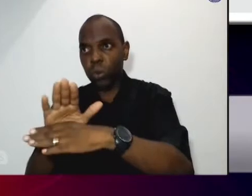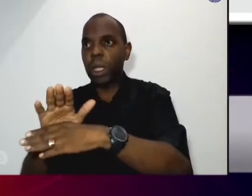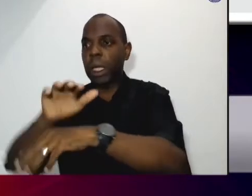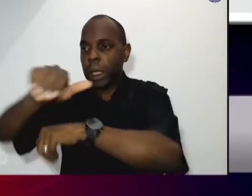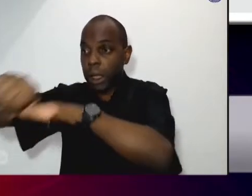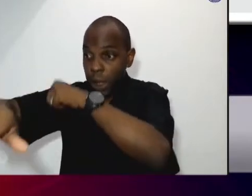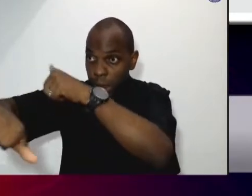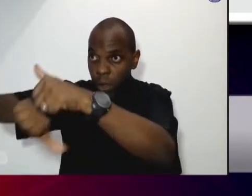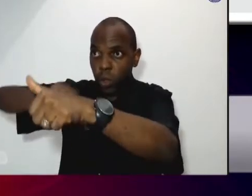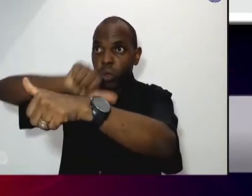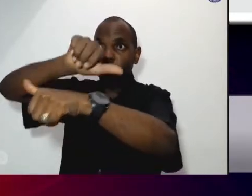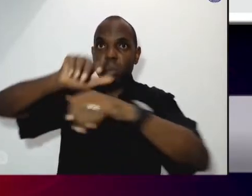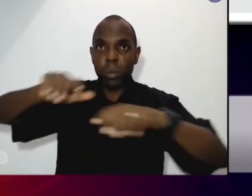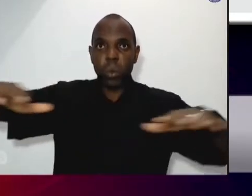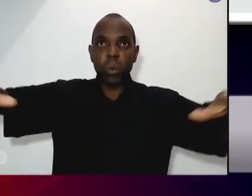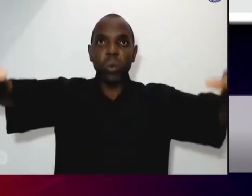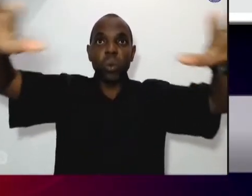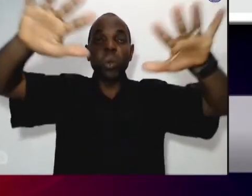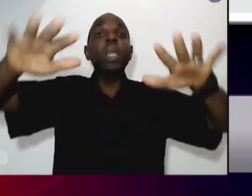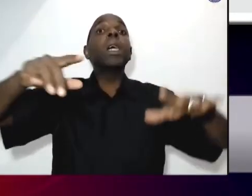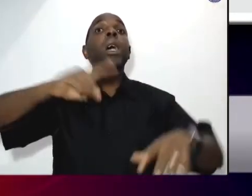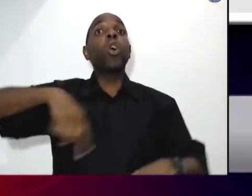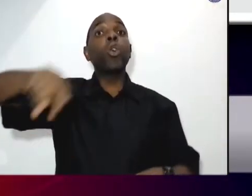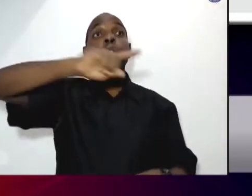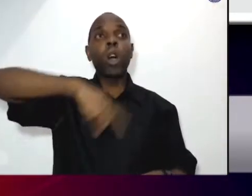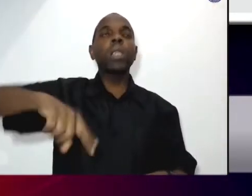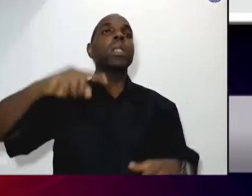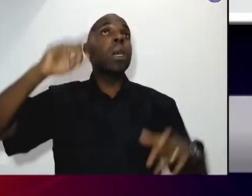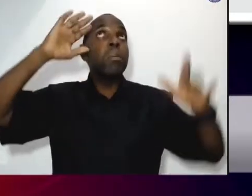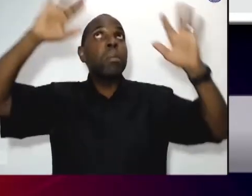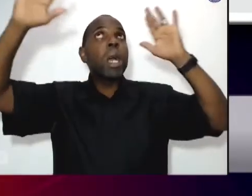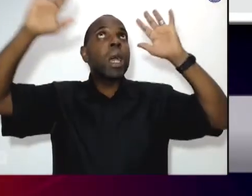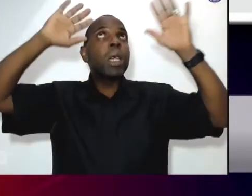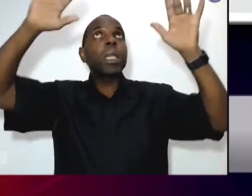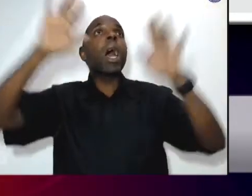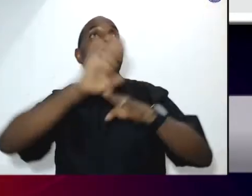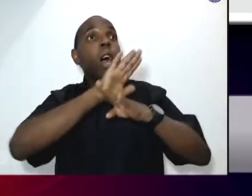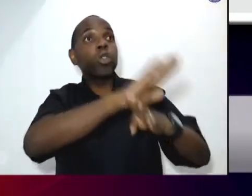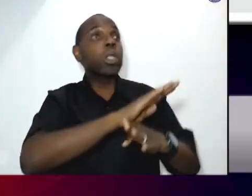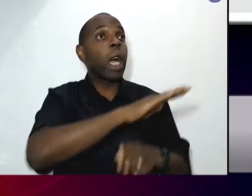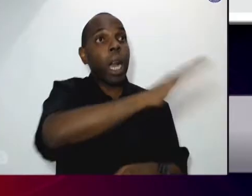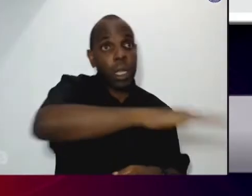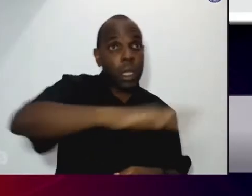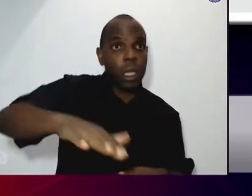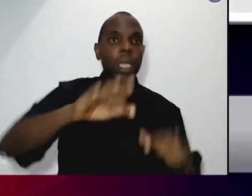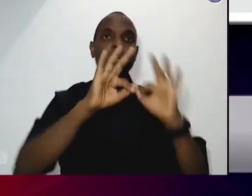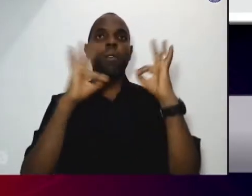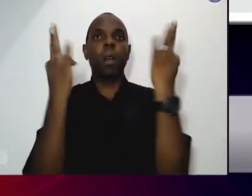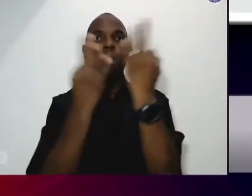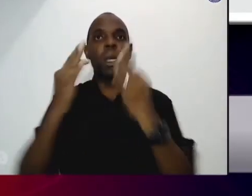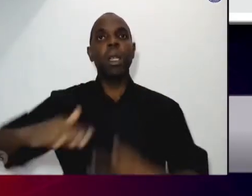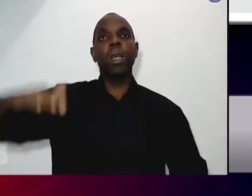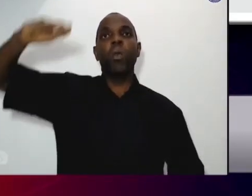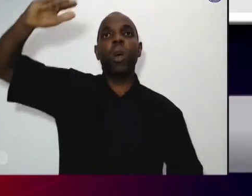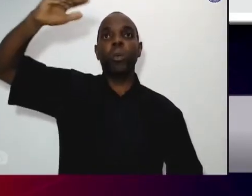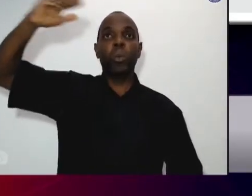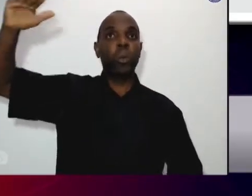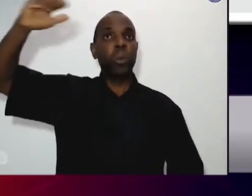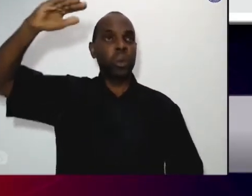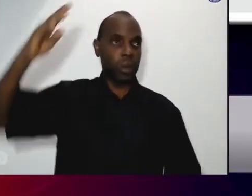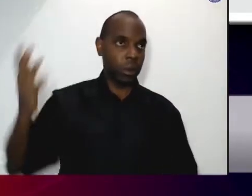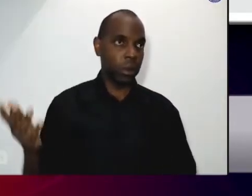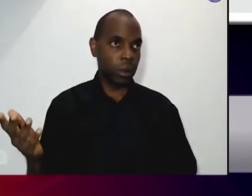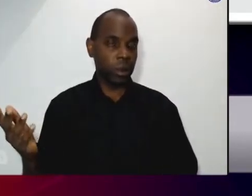pensarmos em todos. A criança como indivíduo a família e o adulto. Então, além de oferecer